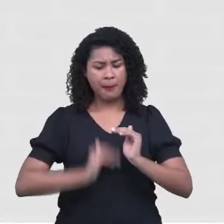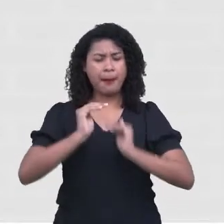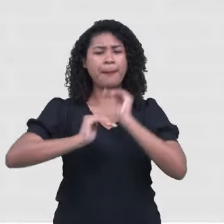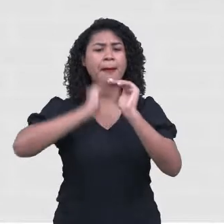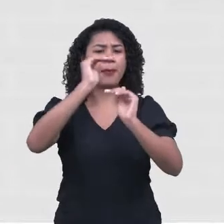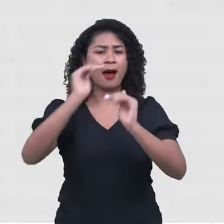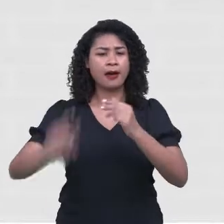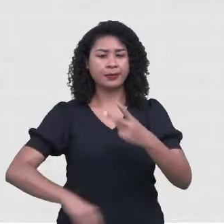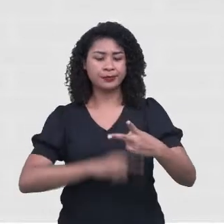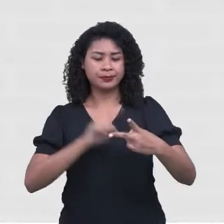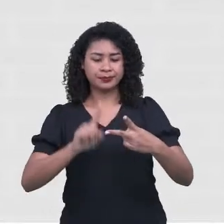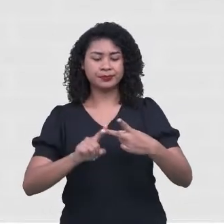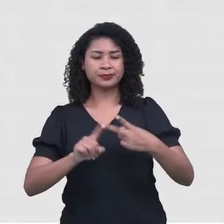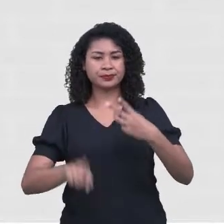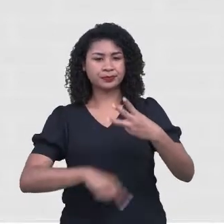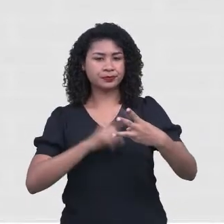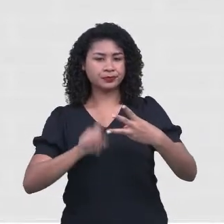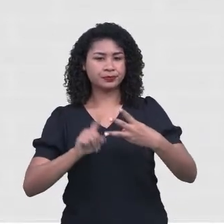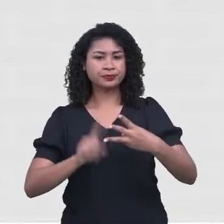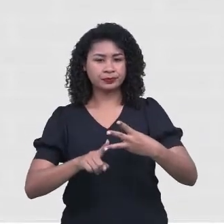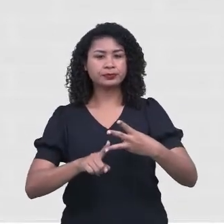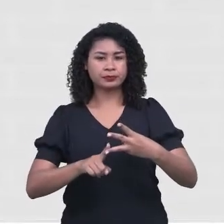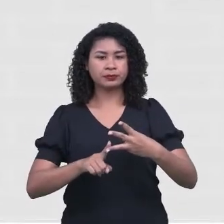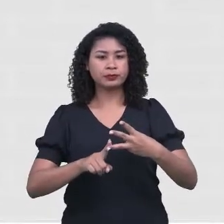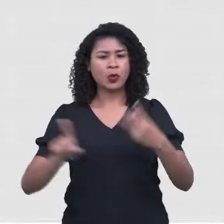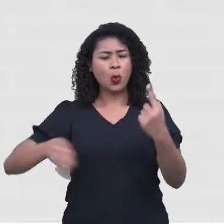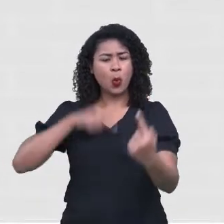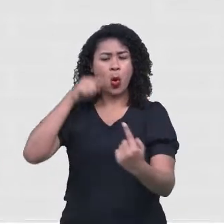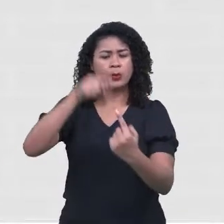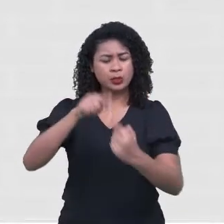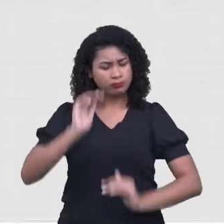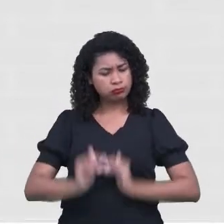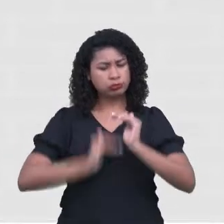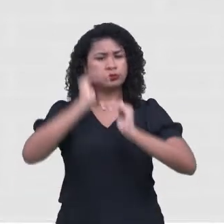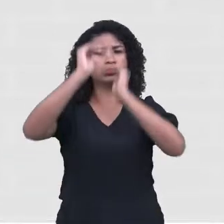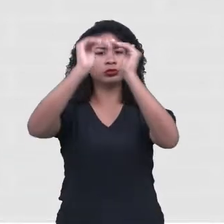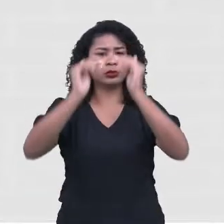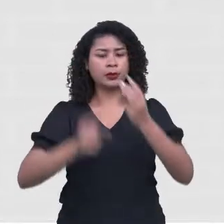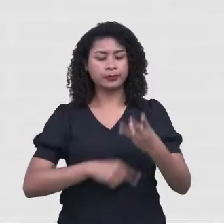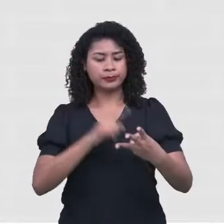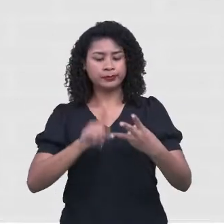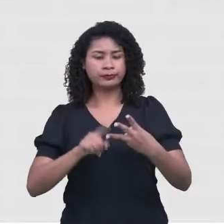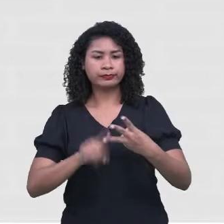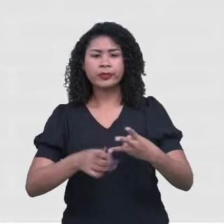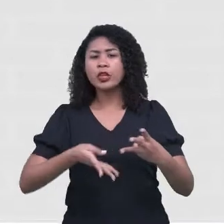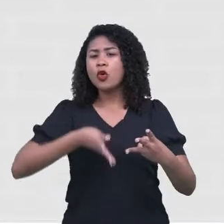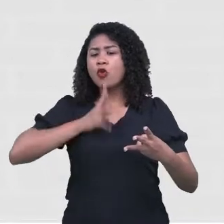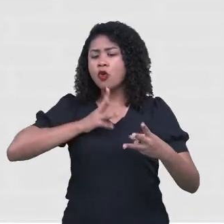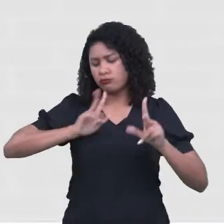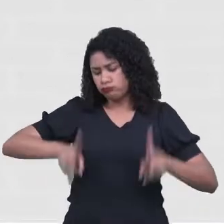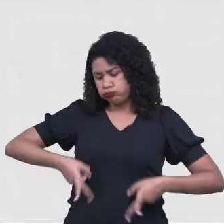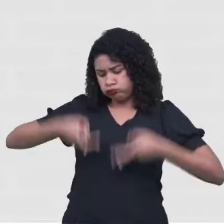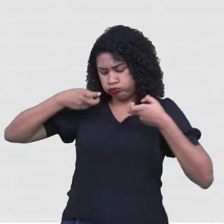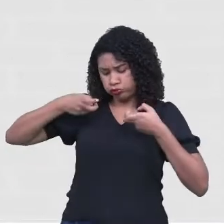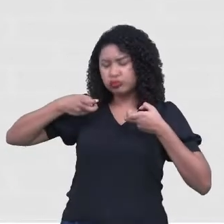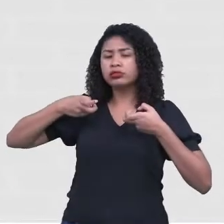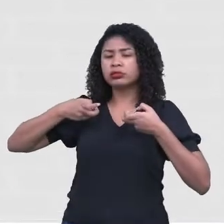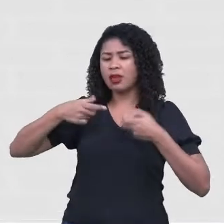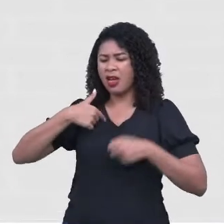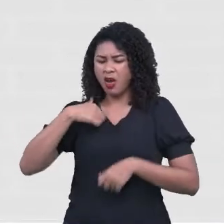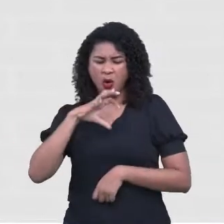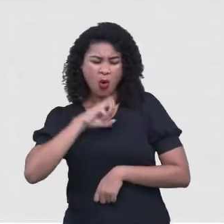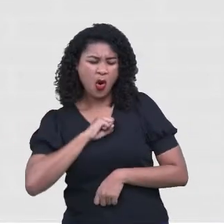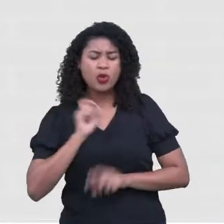propósito. Compreensão de si mesmo. Do que eu gosto. O eu gosto de fazer. Como eu me